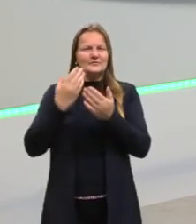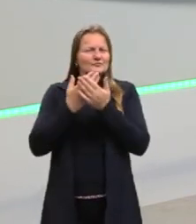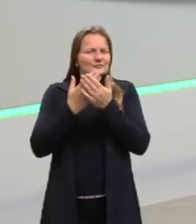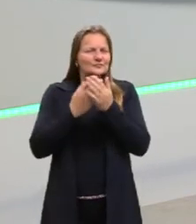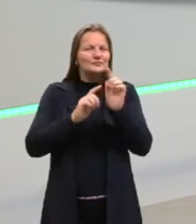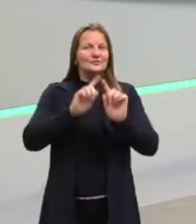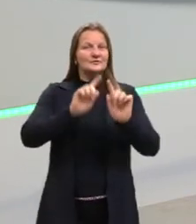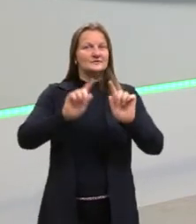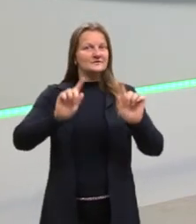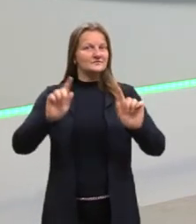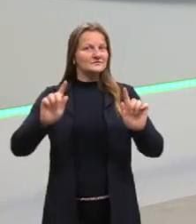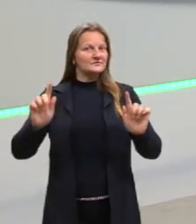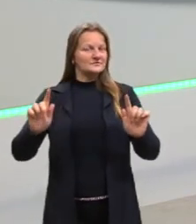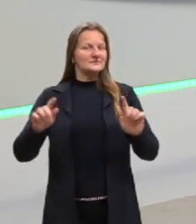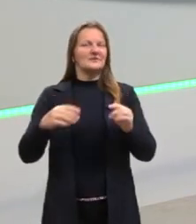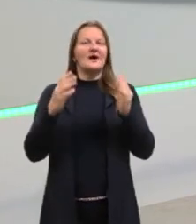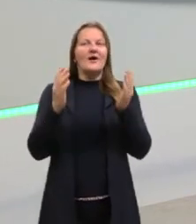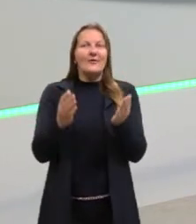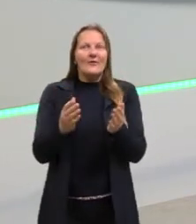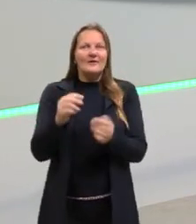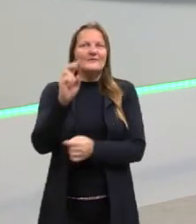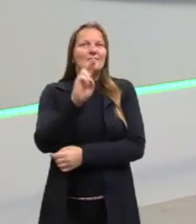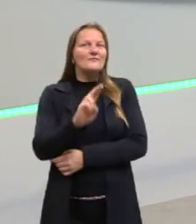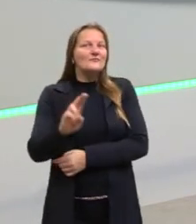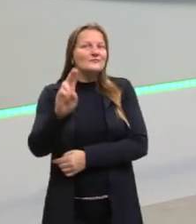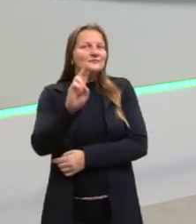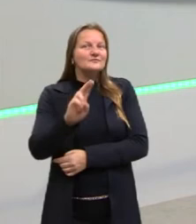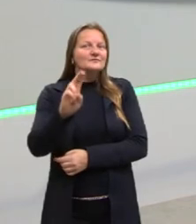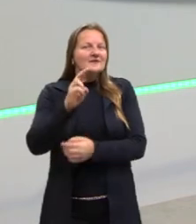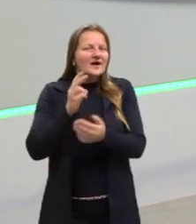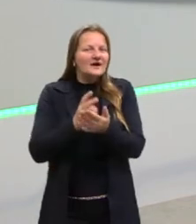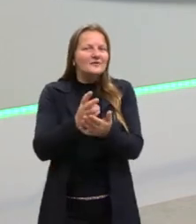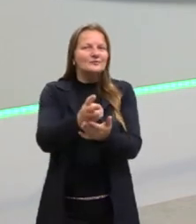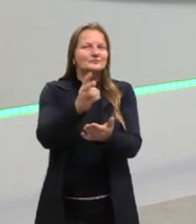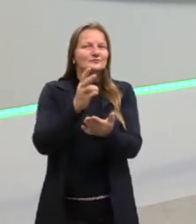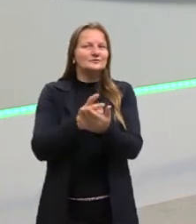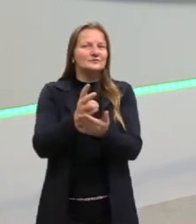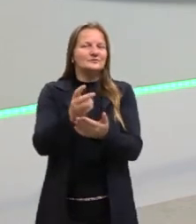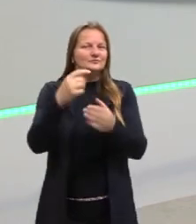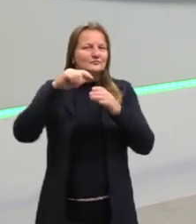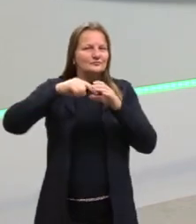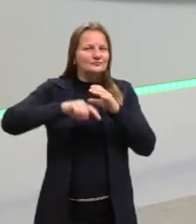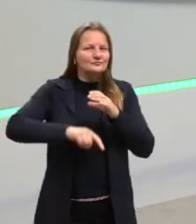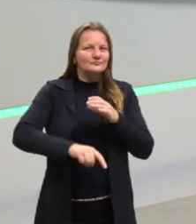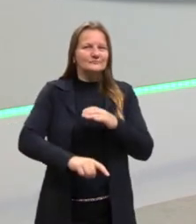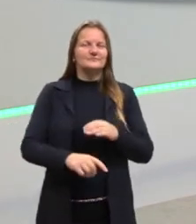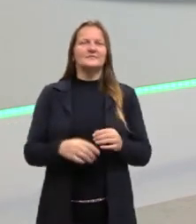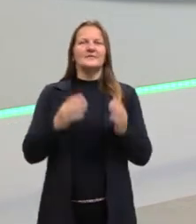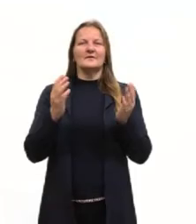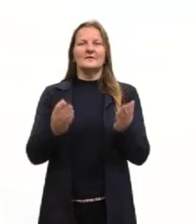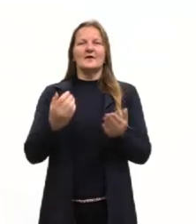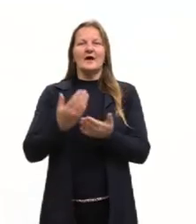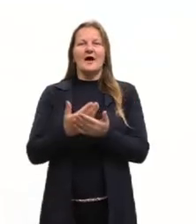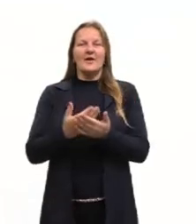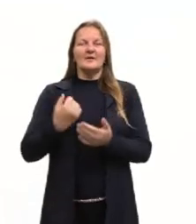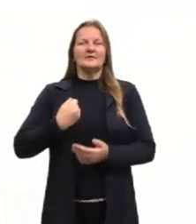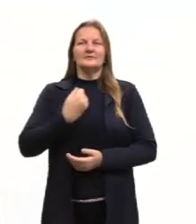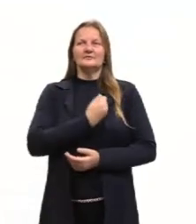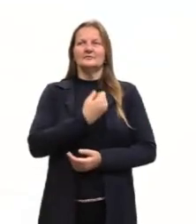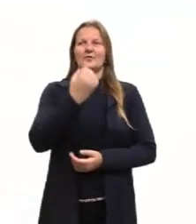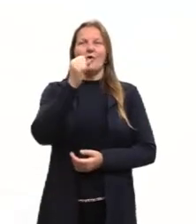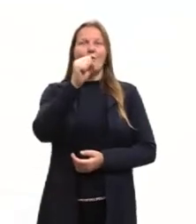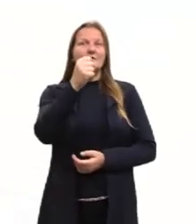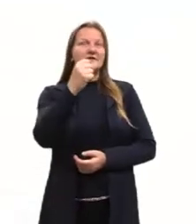envolvendo a estatística e agora nós vamos dar continuidade. Nós vamos agora para nossa aula de número